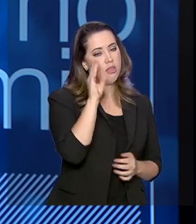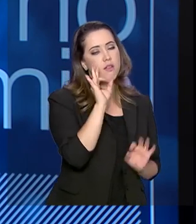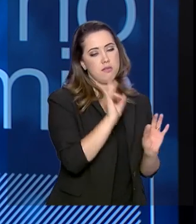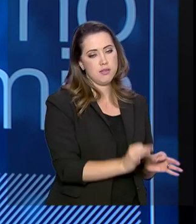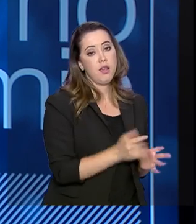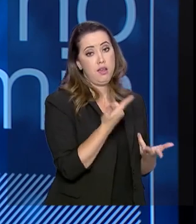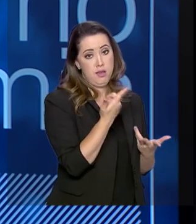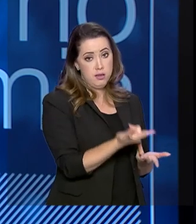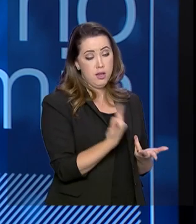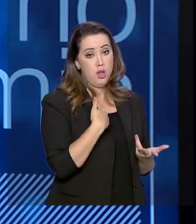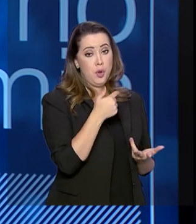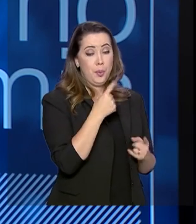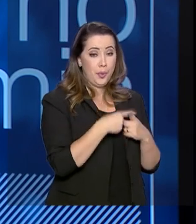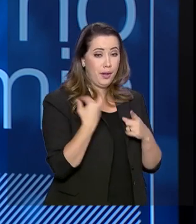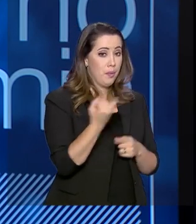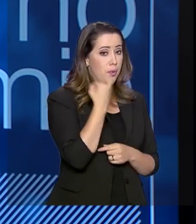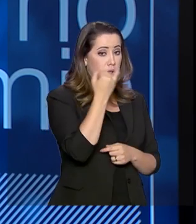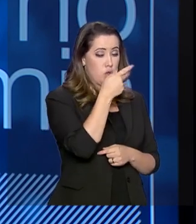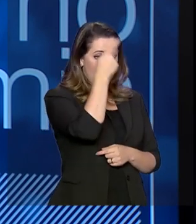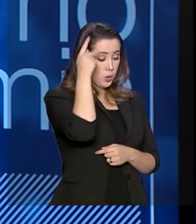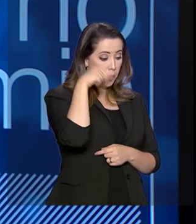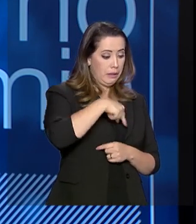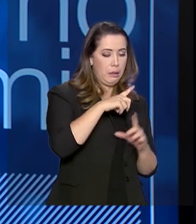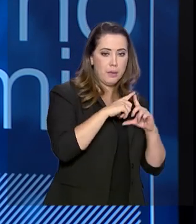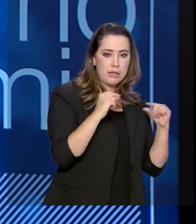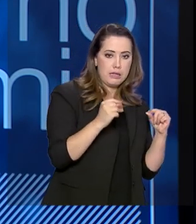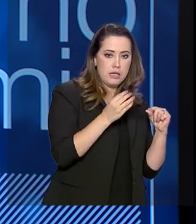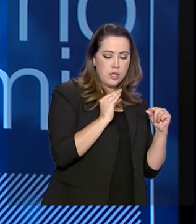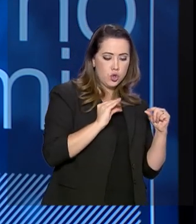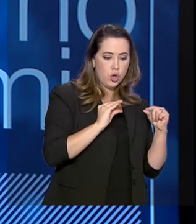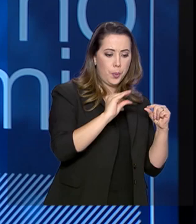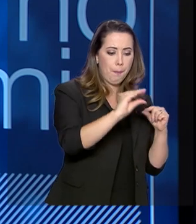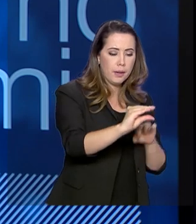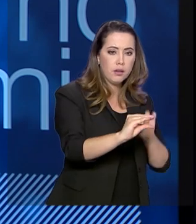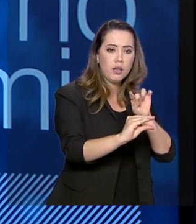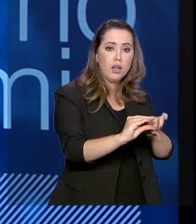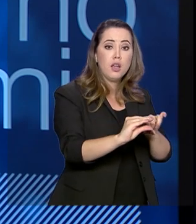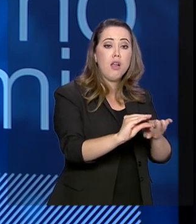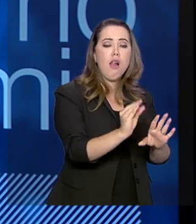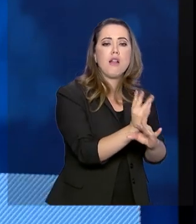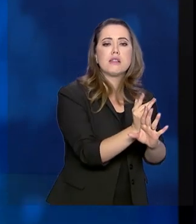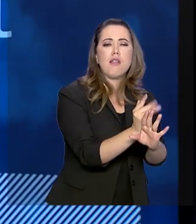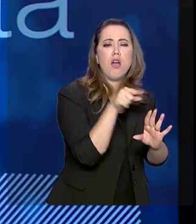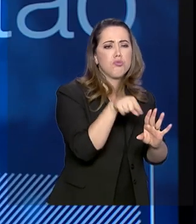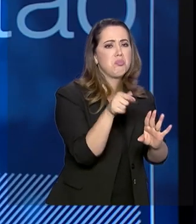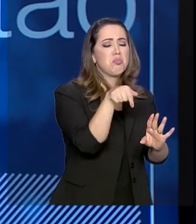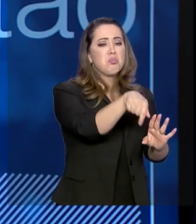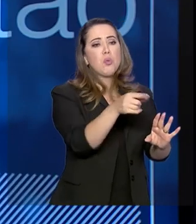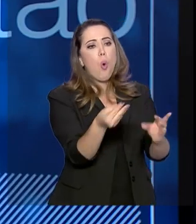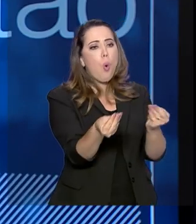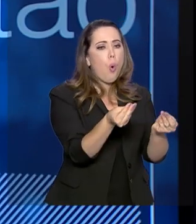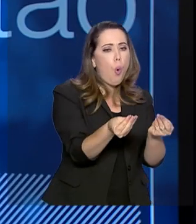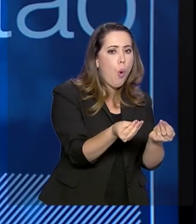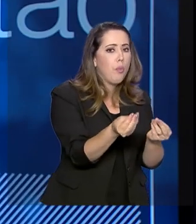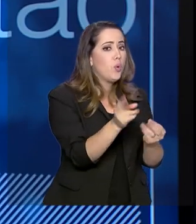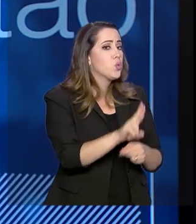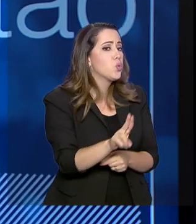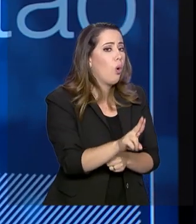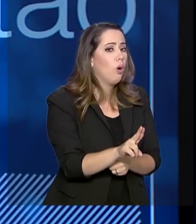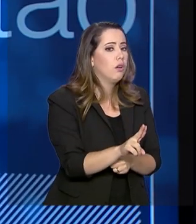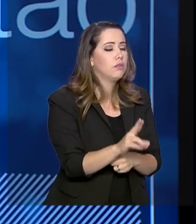órgão federal que repassa o recurso aqui em Brasília, quanto para quem recebe e aplica esse recurso lá na ponta. Então,